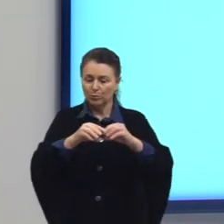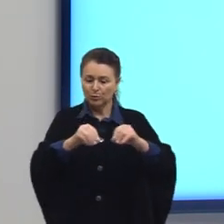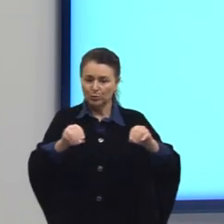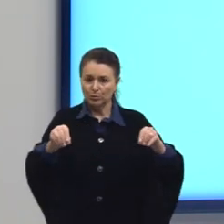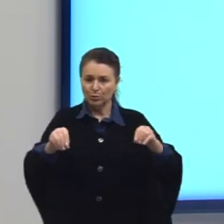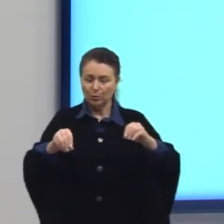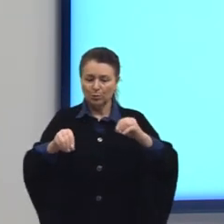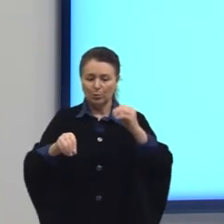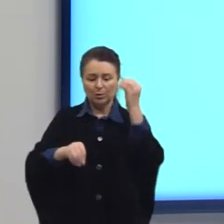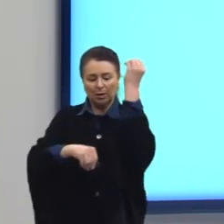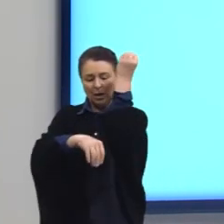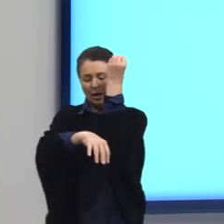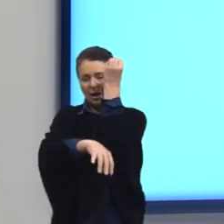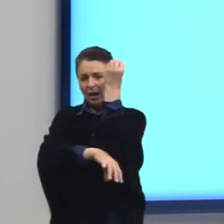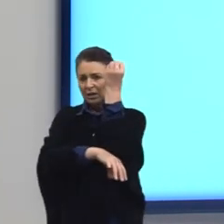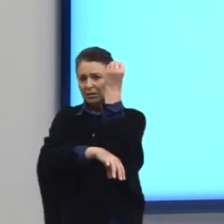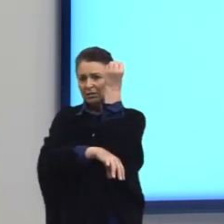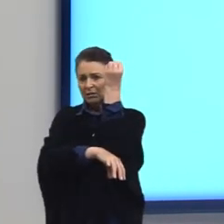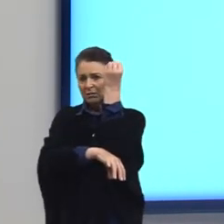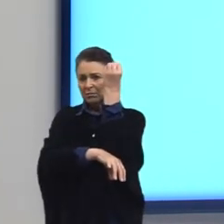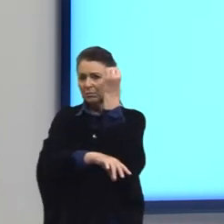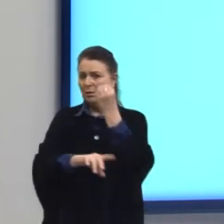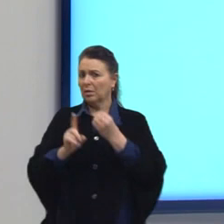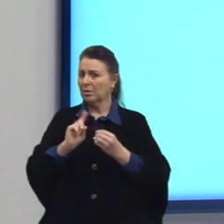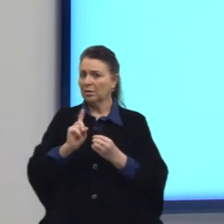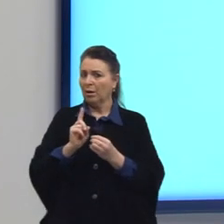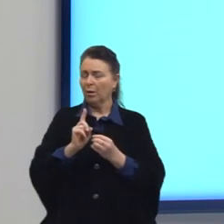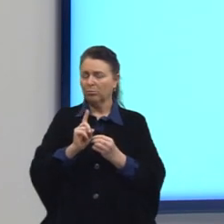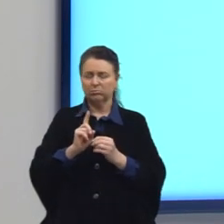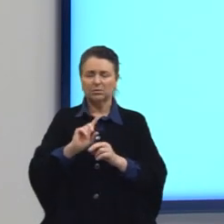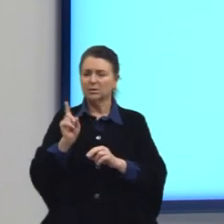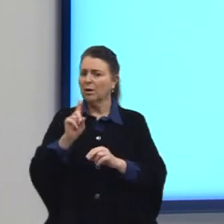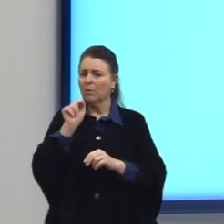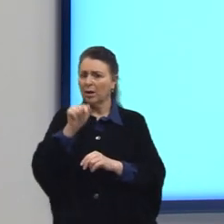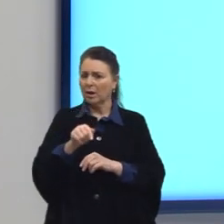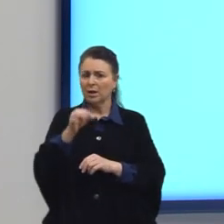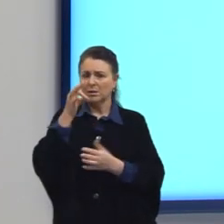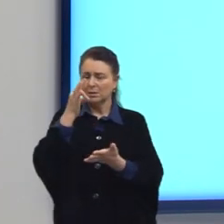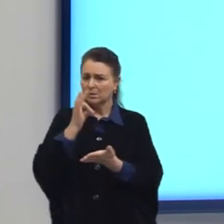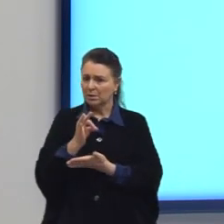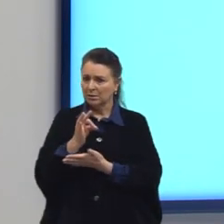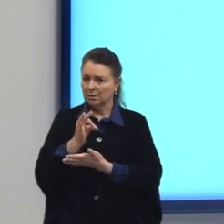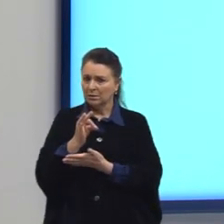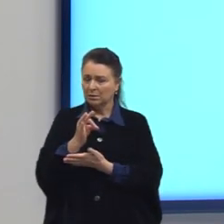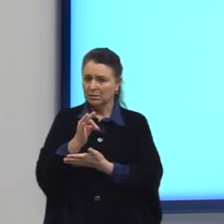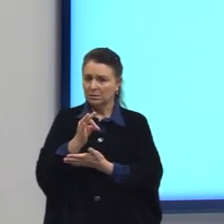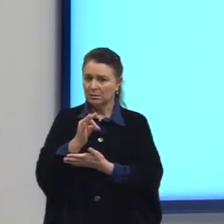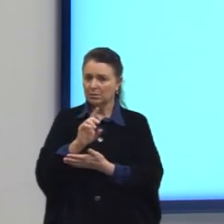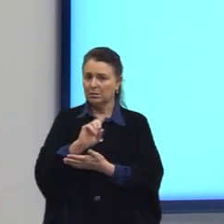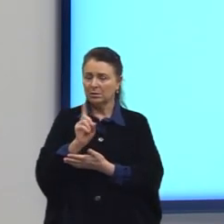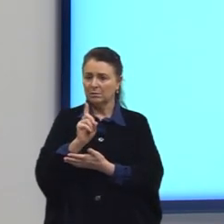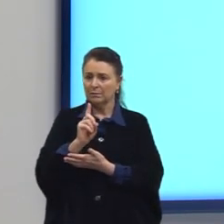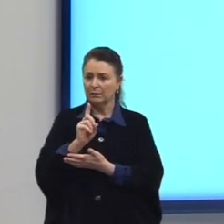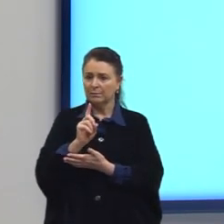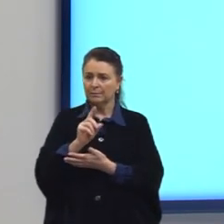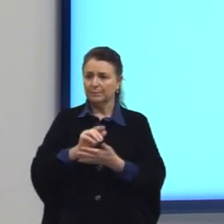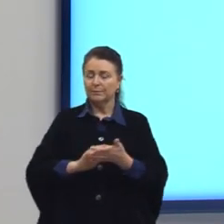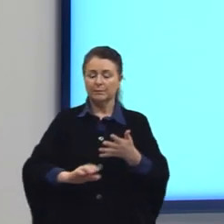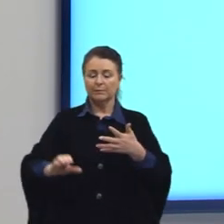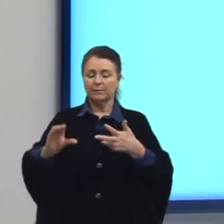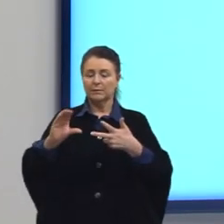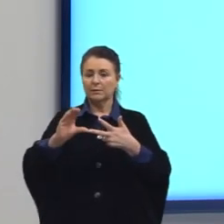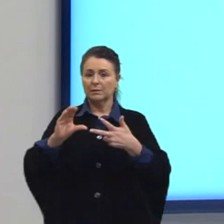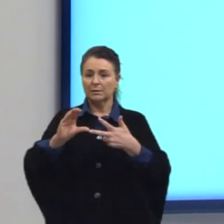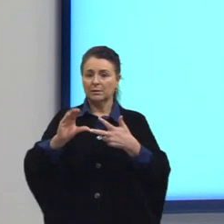raiz? Também essa alternativa está bem deslocada aí do contexto, né? Então, não é. C.